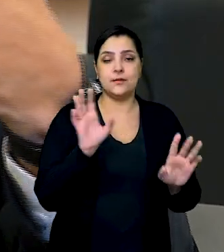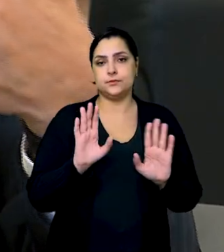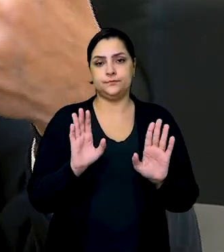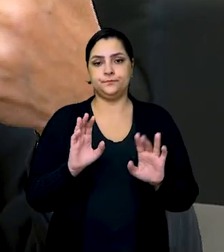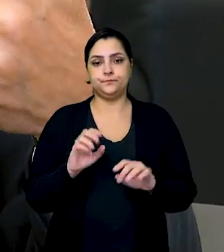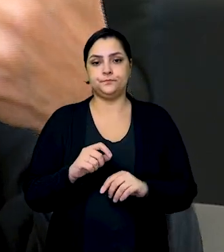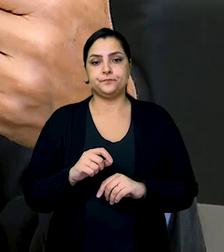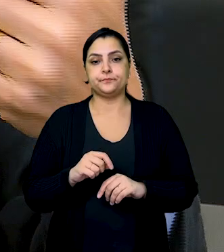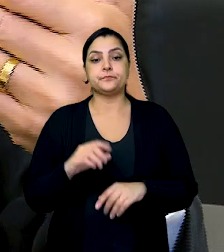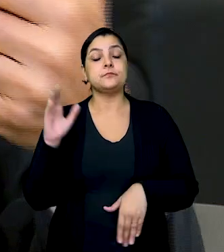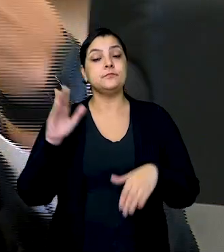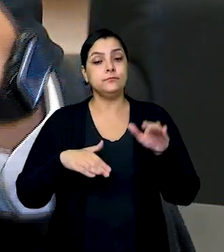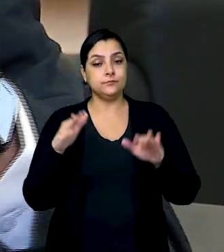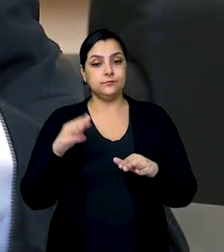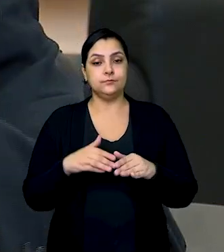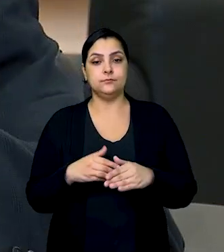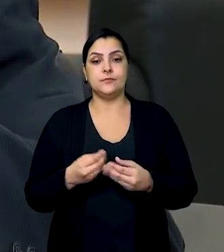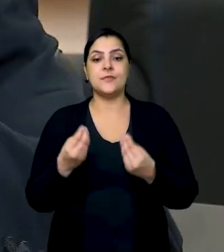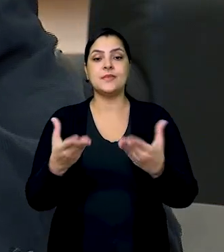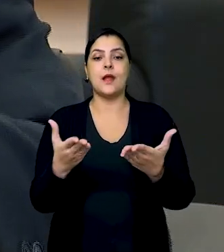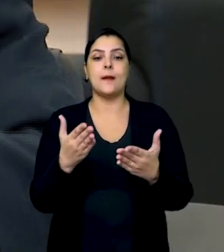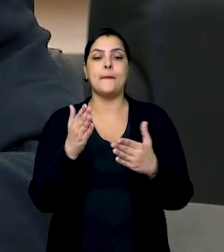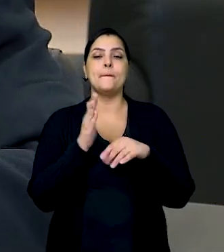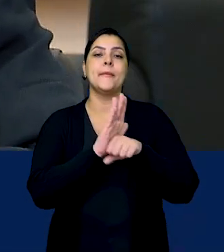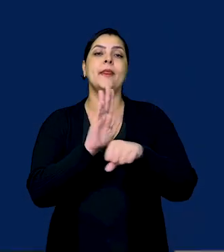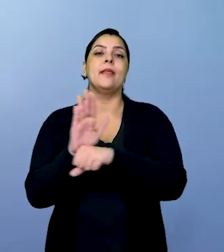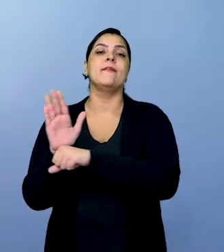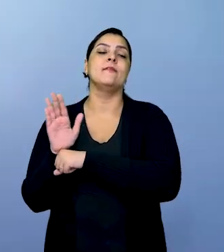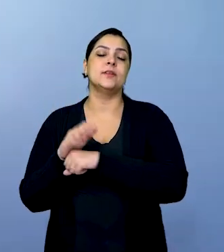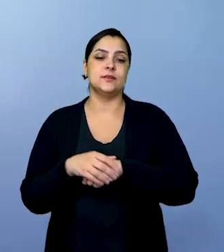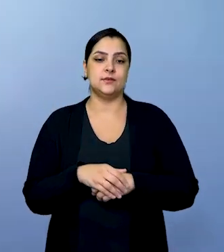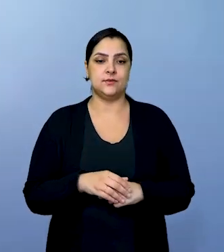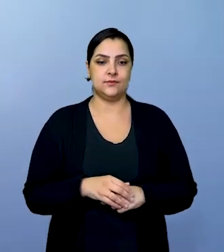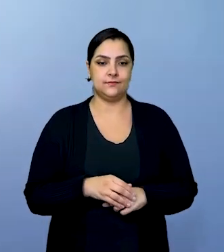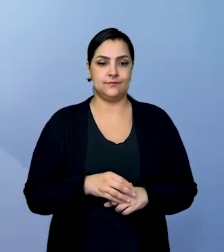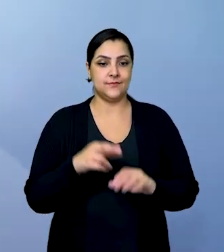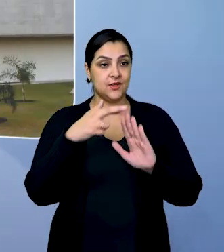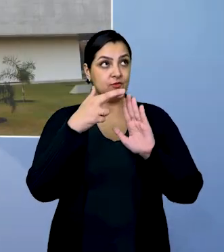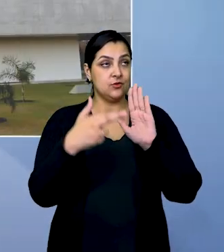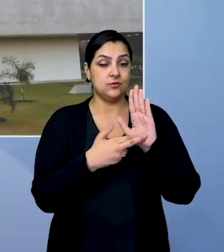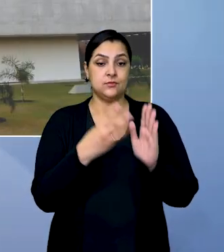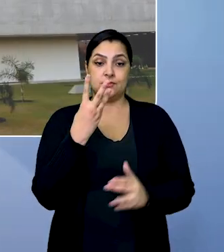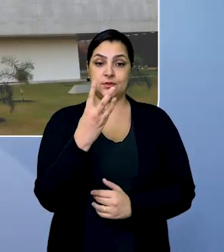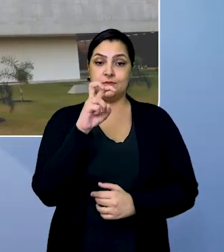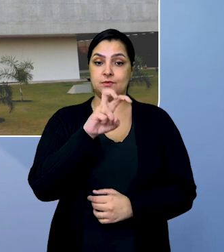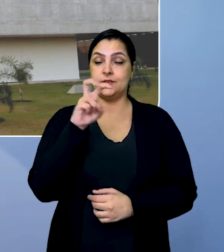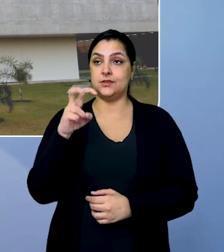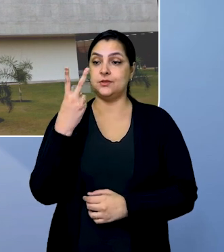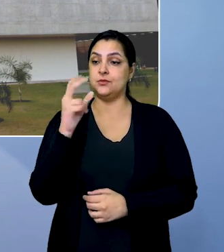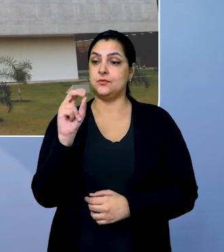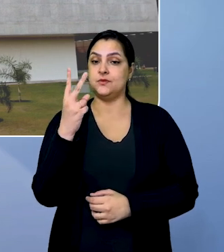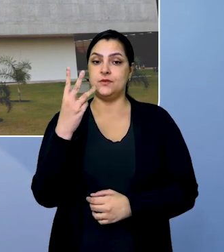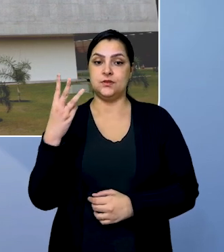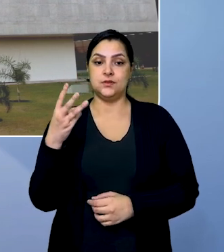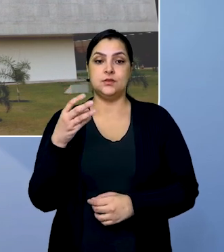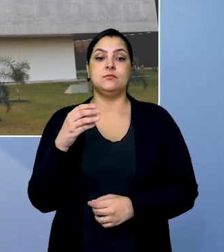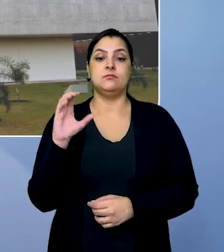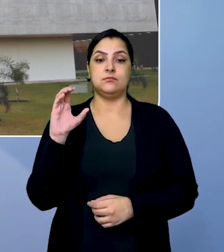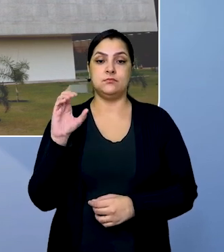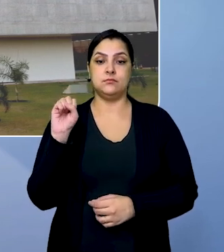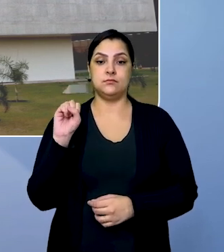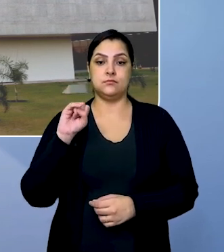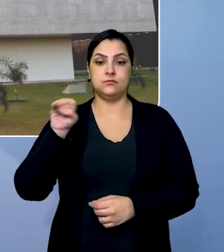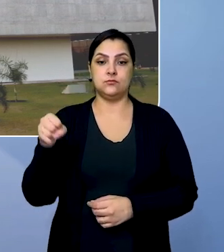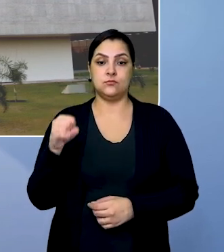nem só exigindo, também dando benefício. A Resolução 355 de 2023 do Conselho